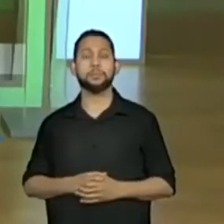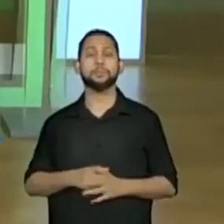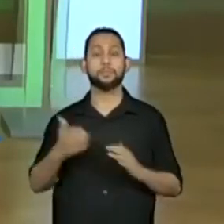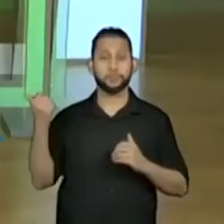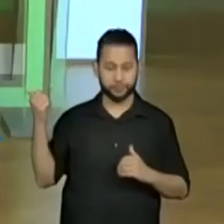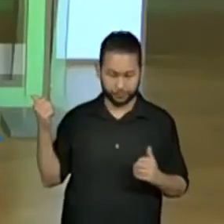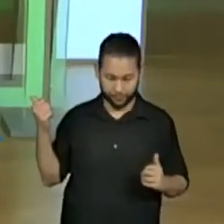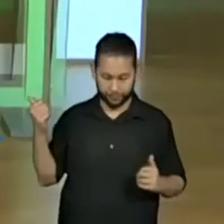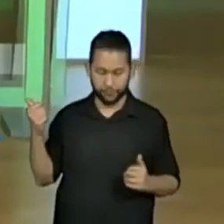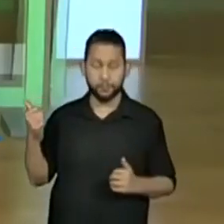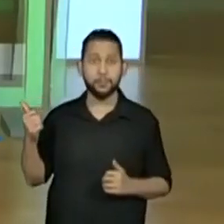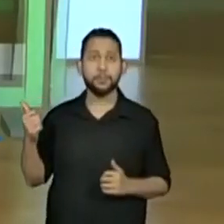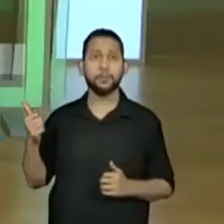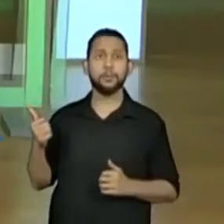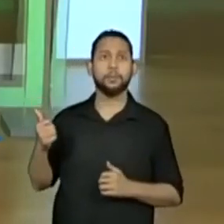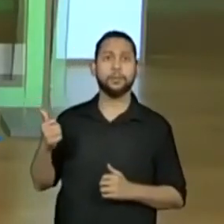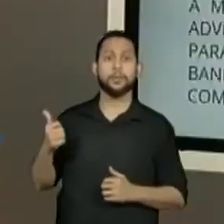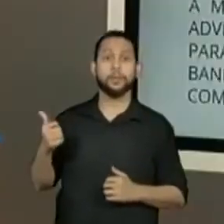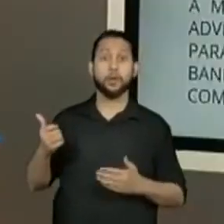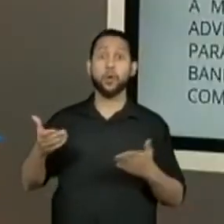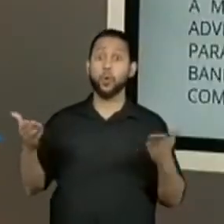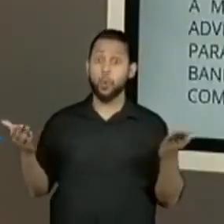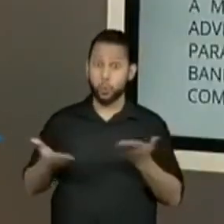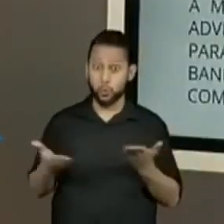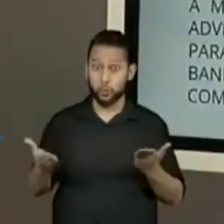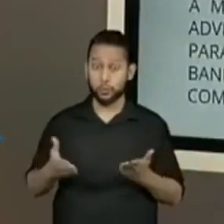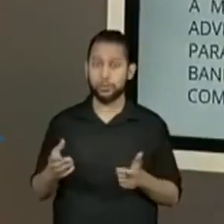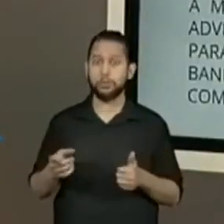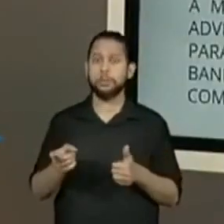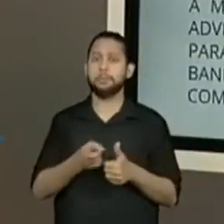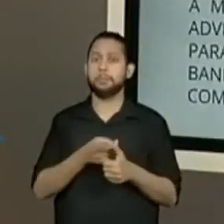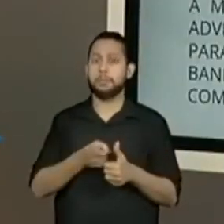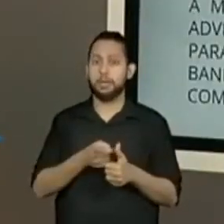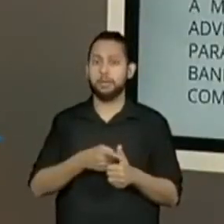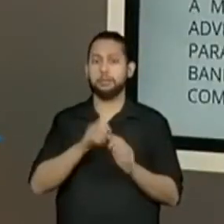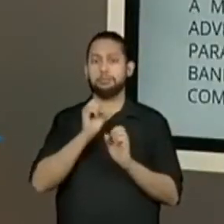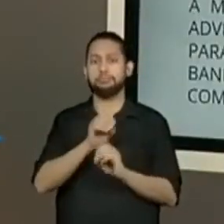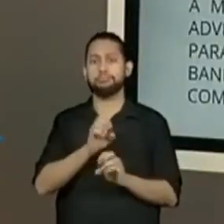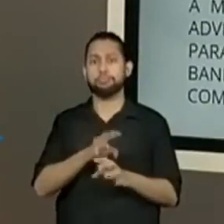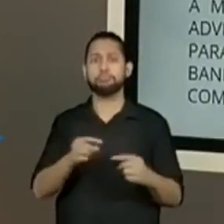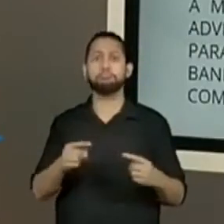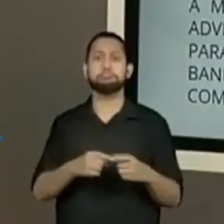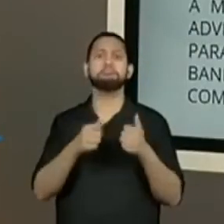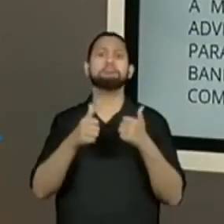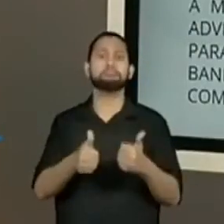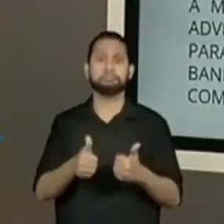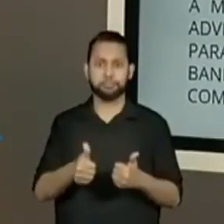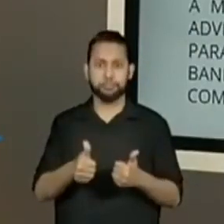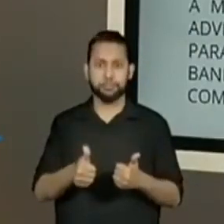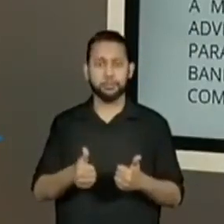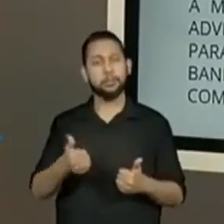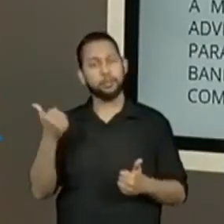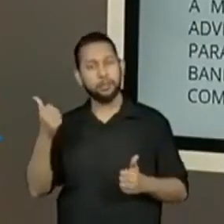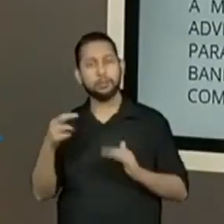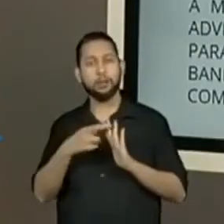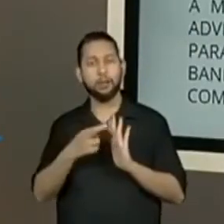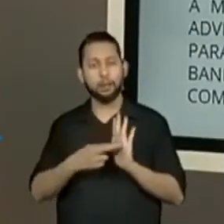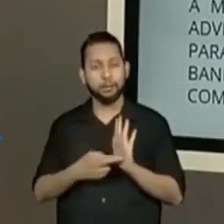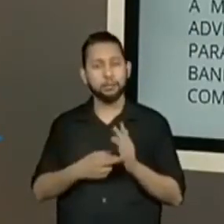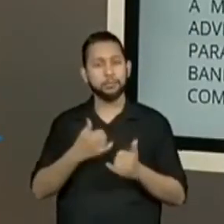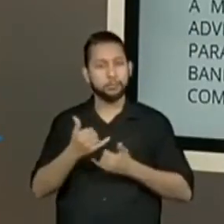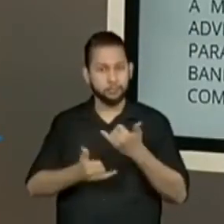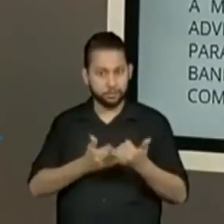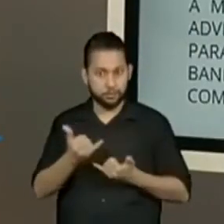Turminha, nós tivemos lá a primeira parte. Na primeira parte de regras de brincadeira,